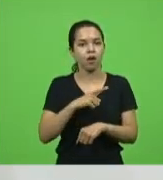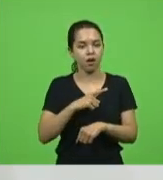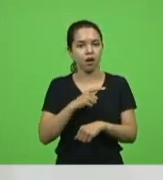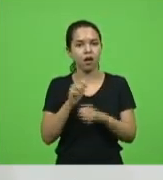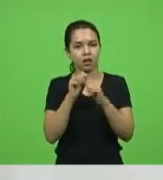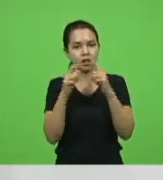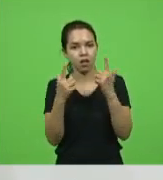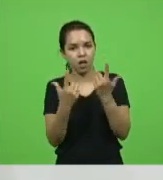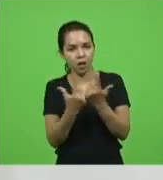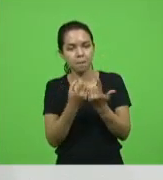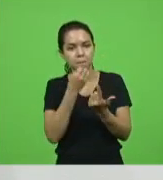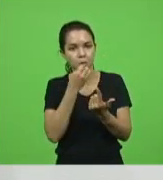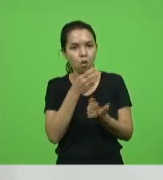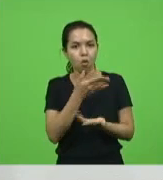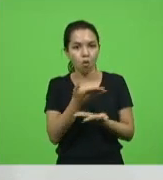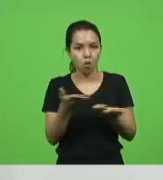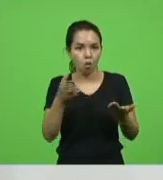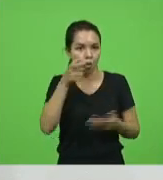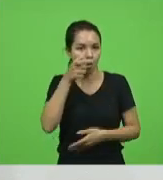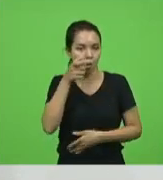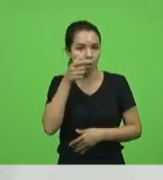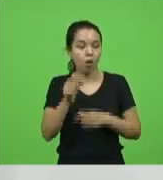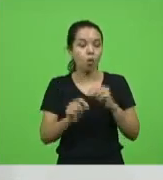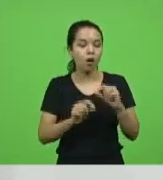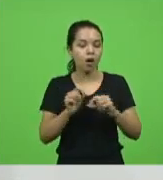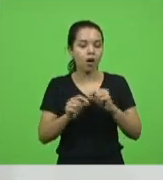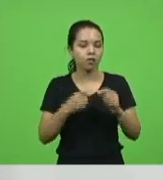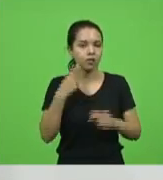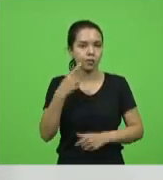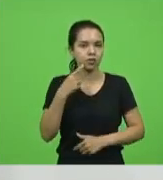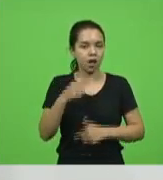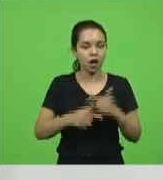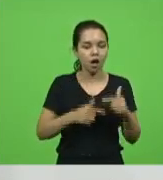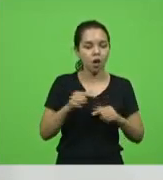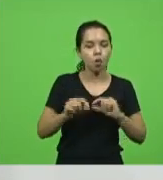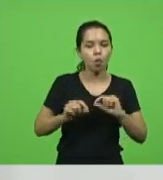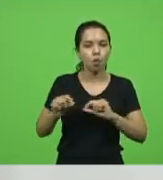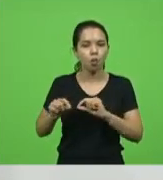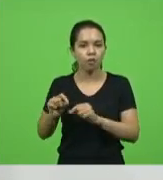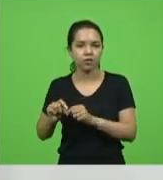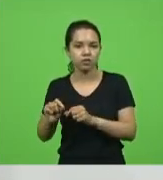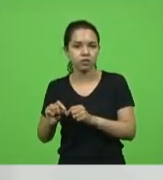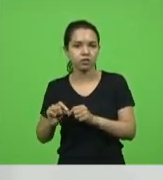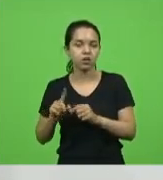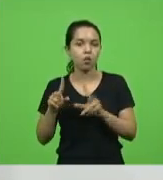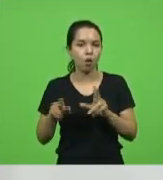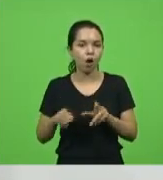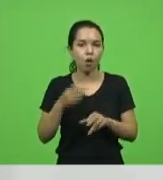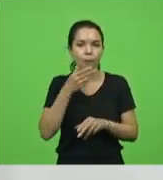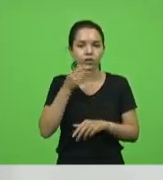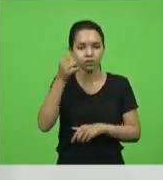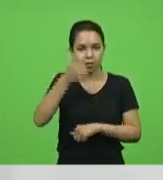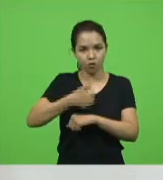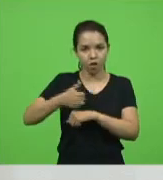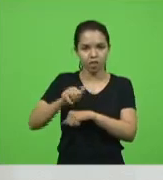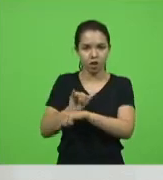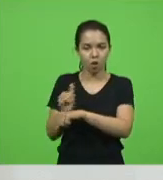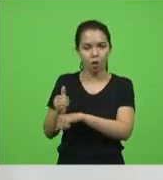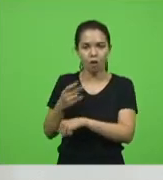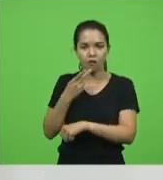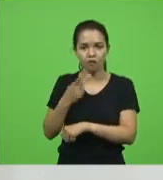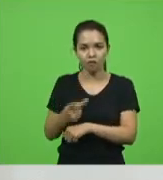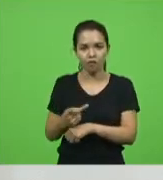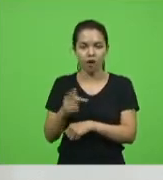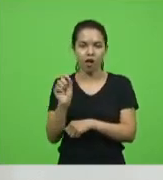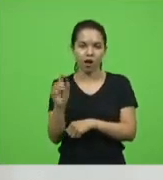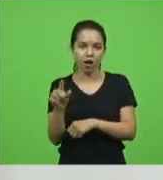aquilo que a gente comenta. Então, como dizem os youtubers, é só clicar no sininho ali, dar